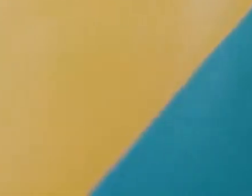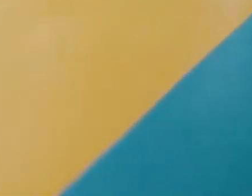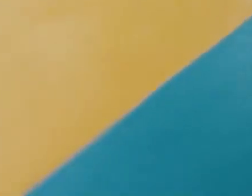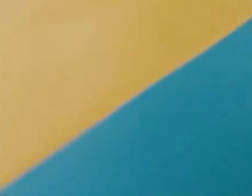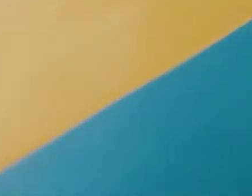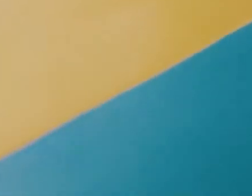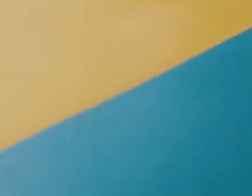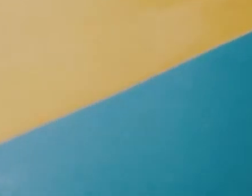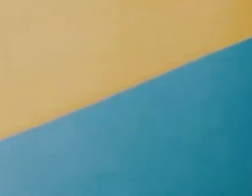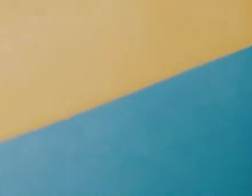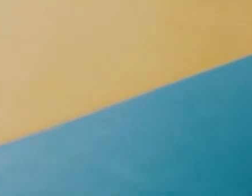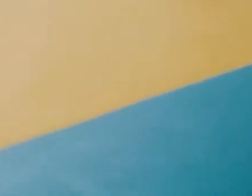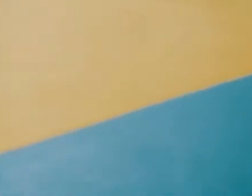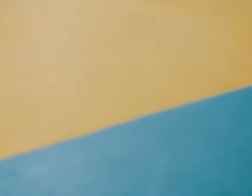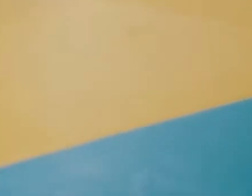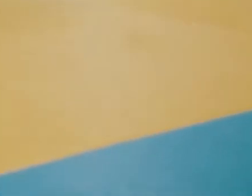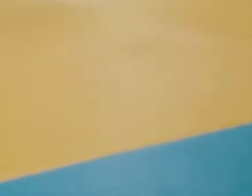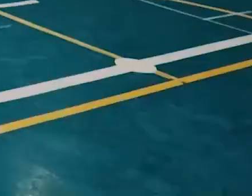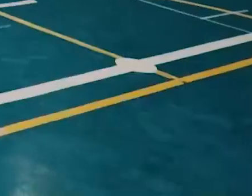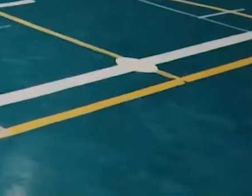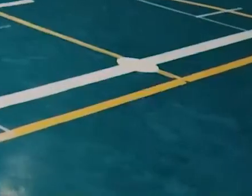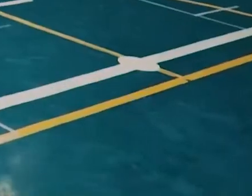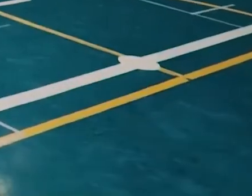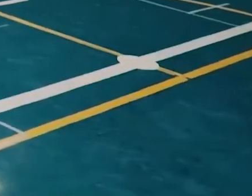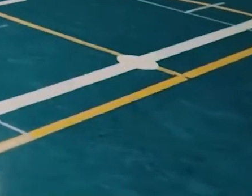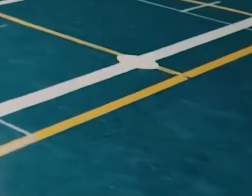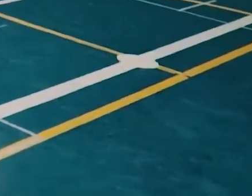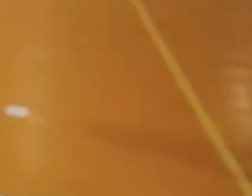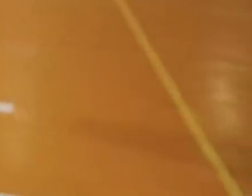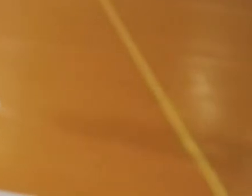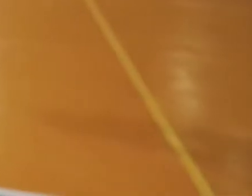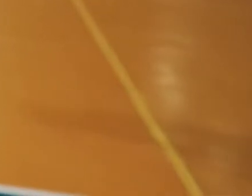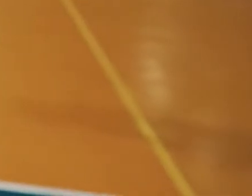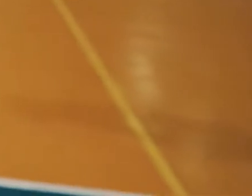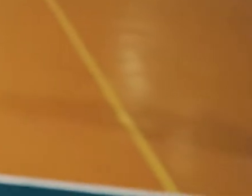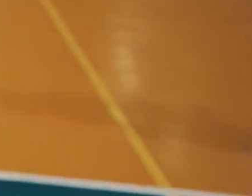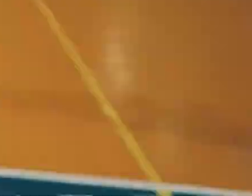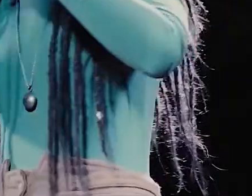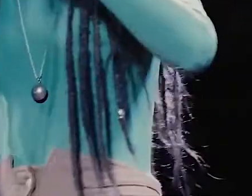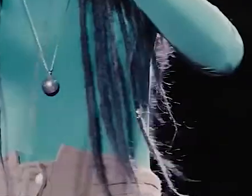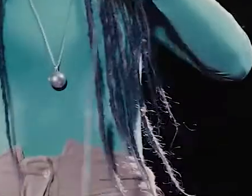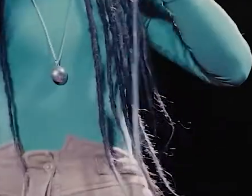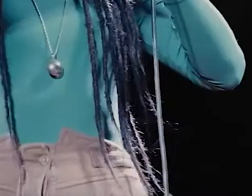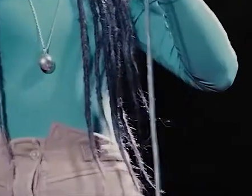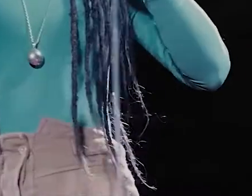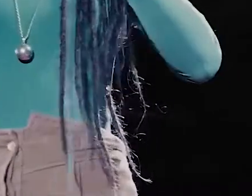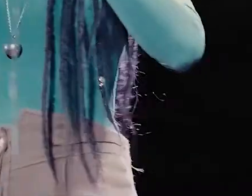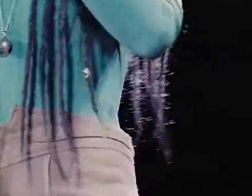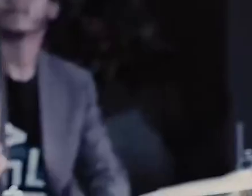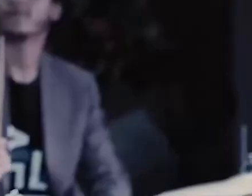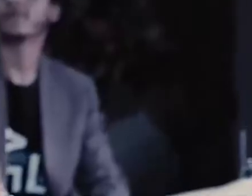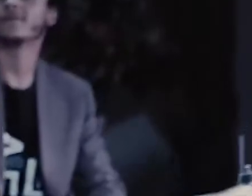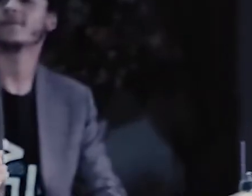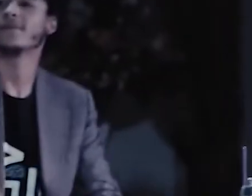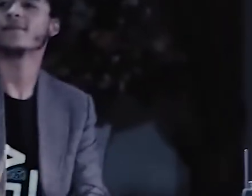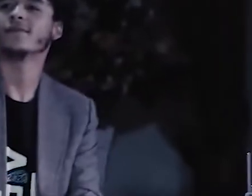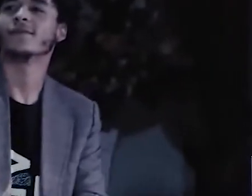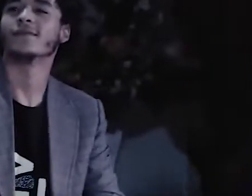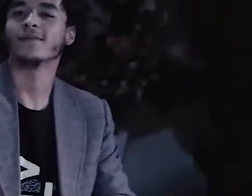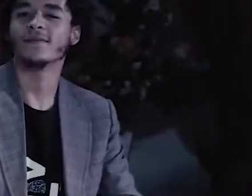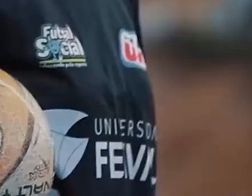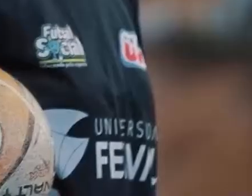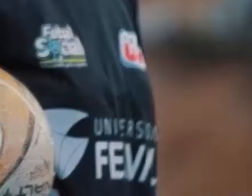Que o esporte é capaz de mudar futuros. E é por isso que mantém o